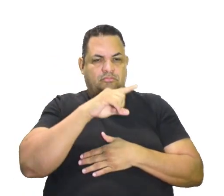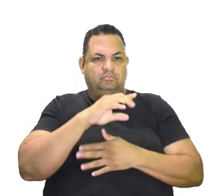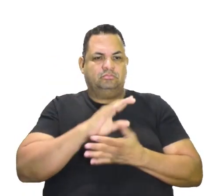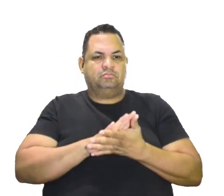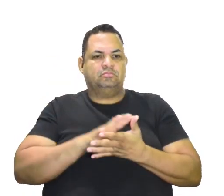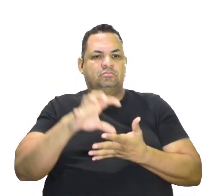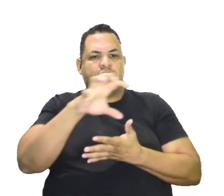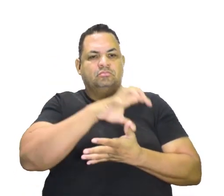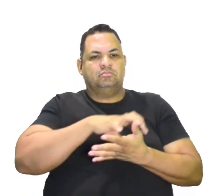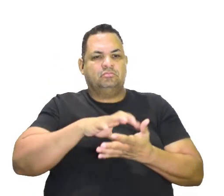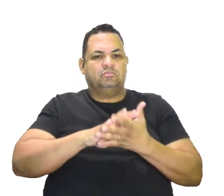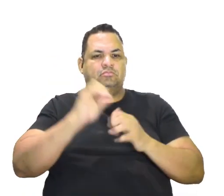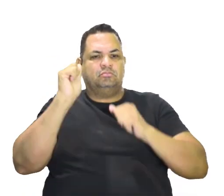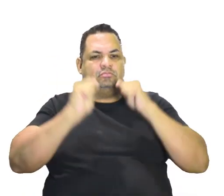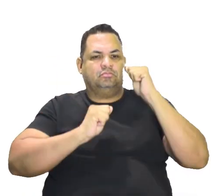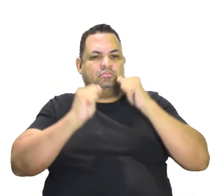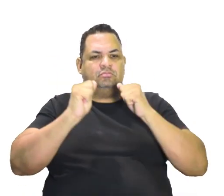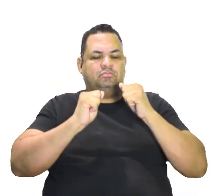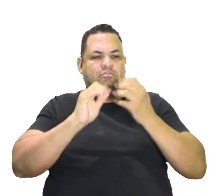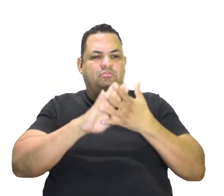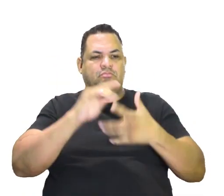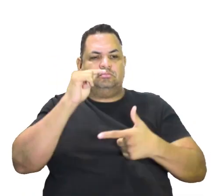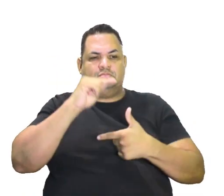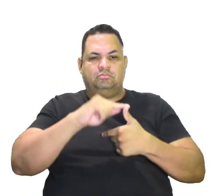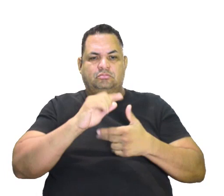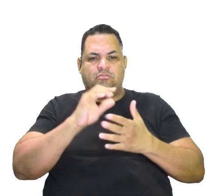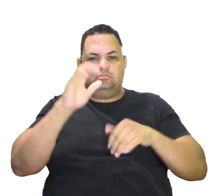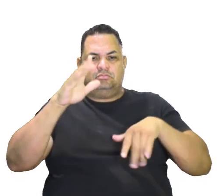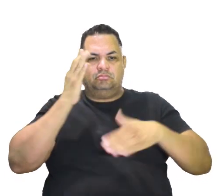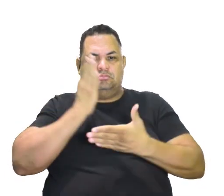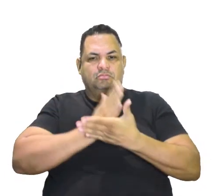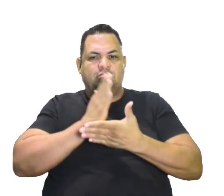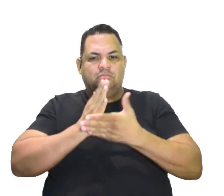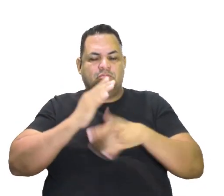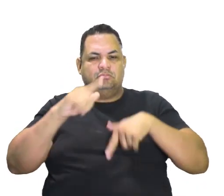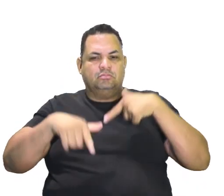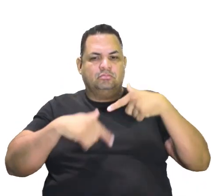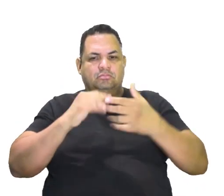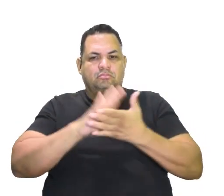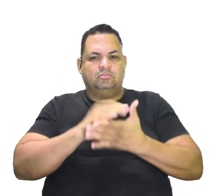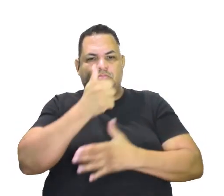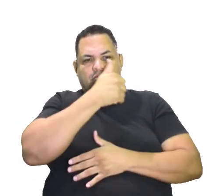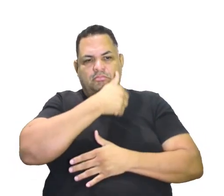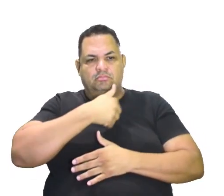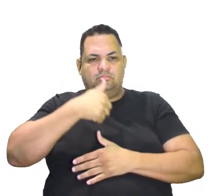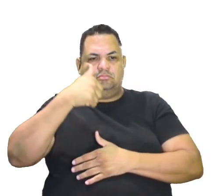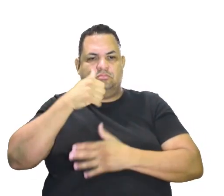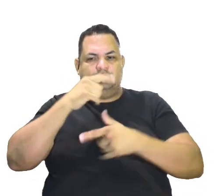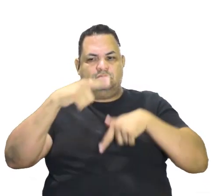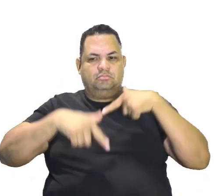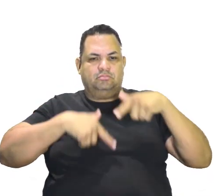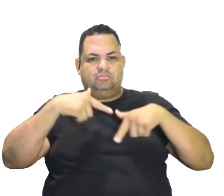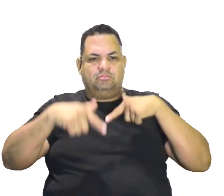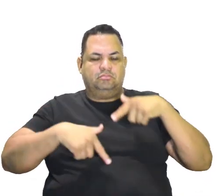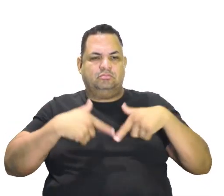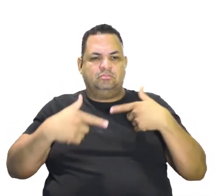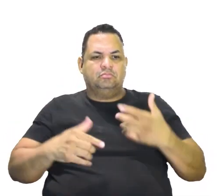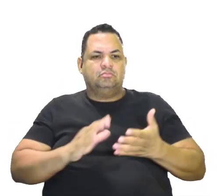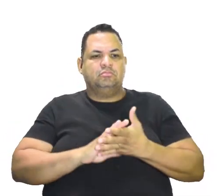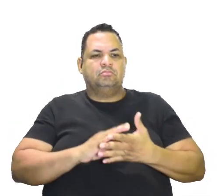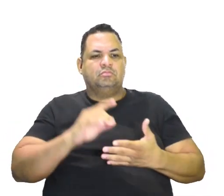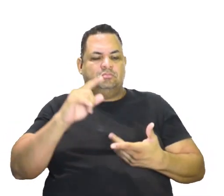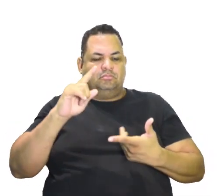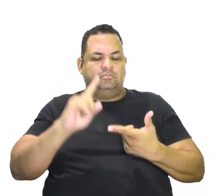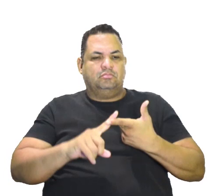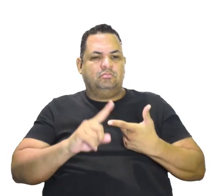A revolução industrial, a divisão de trabalho, a especialização da mão de obra. B,